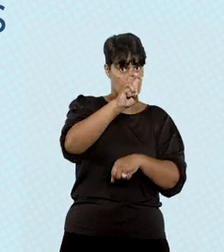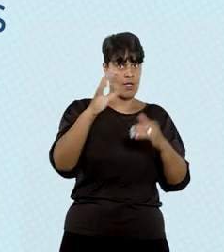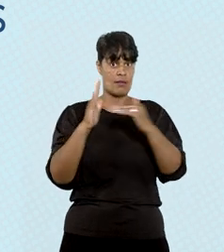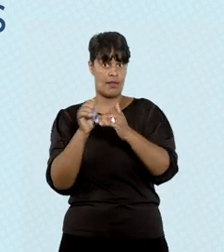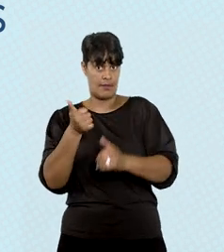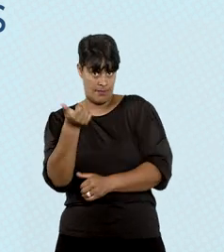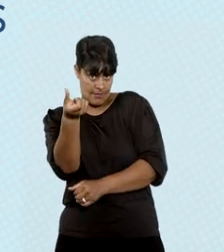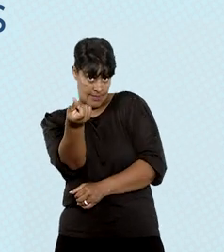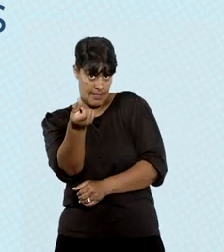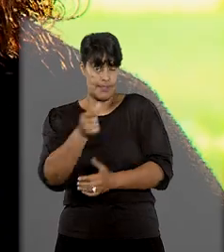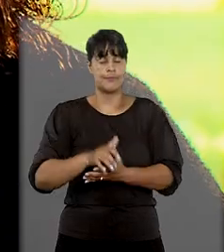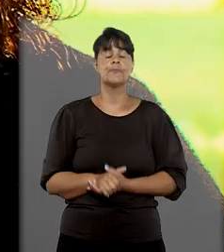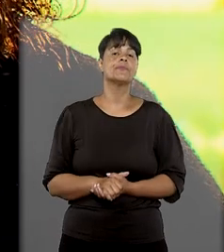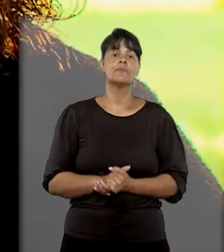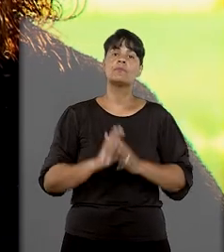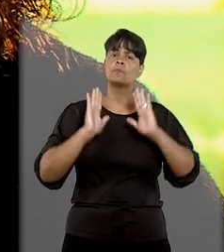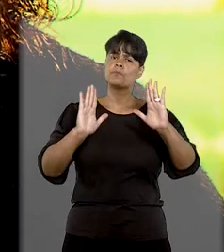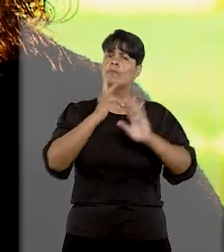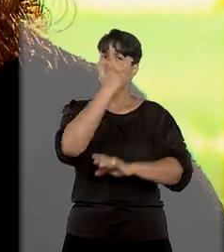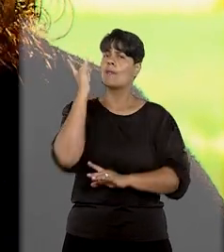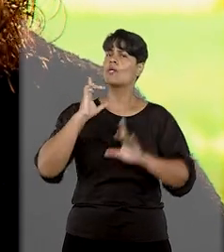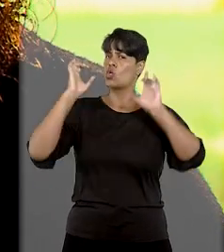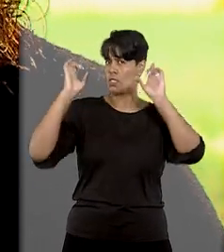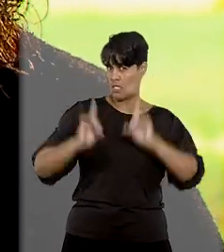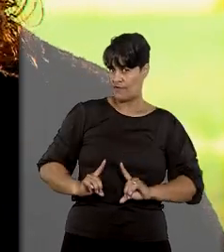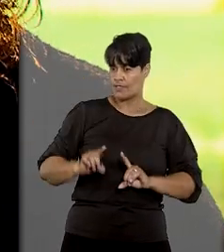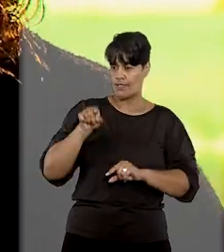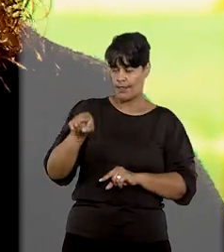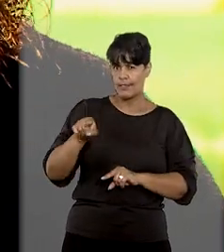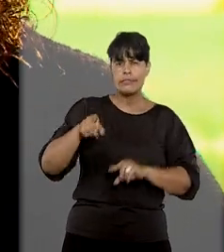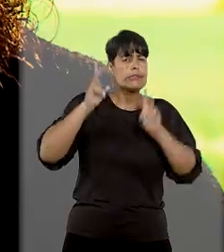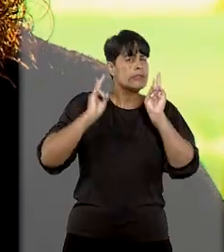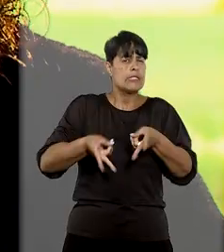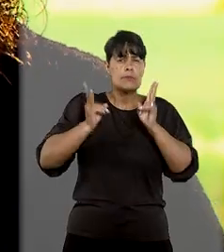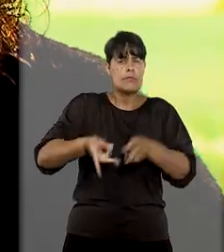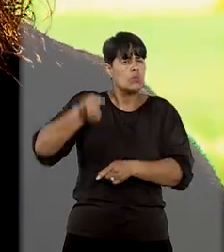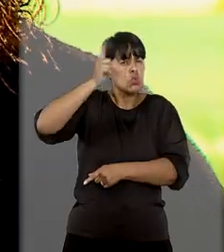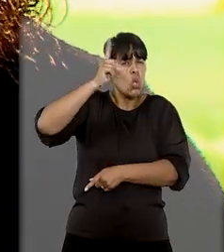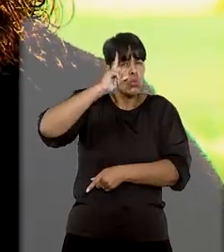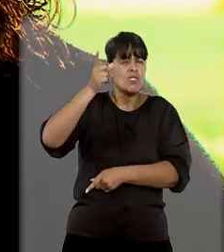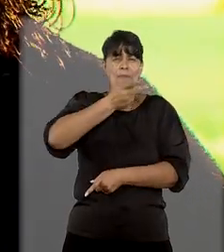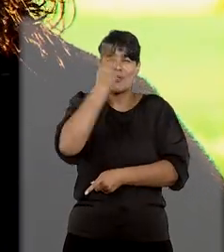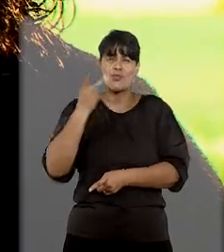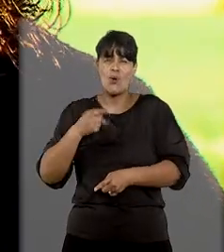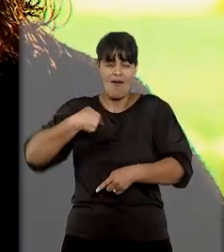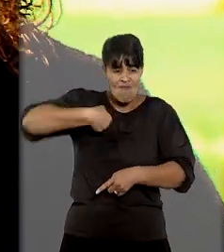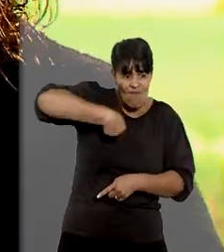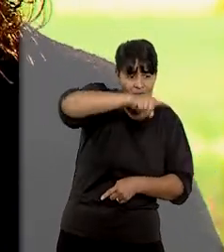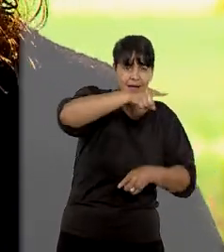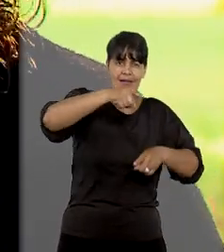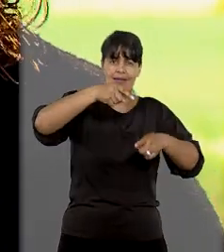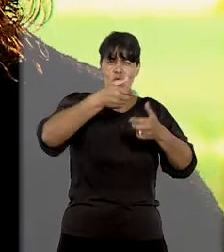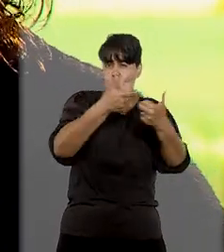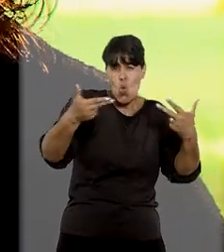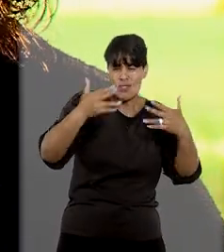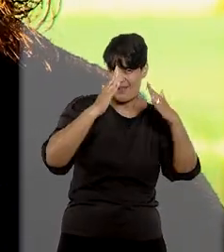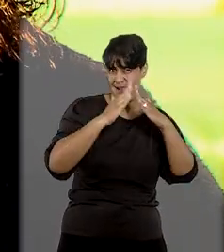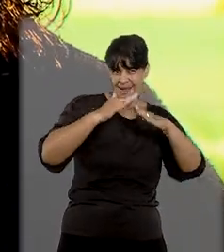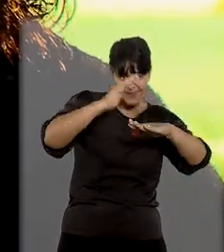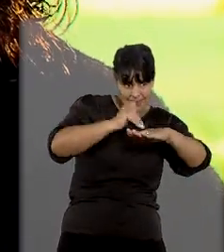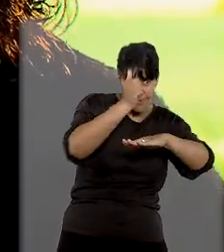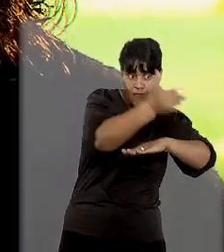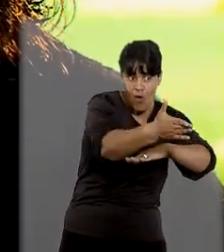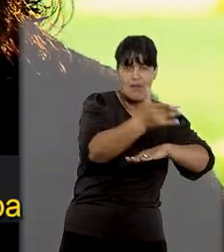16 horas. A pessoa com deficiência, todo dia, ao sair de casa, ela já tem uma barreira.